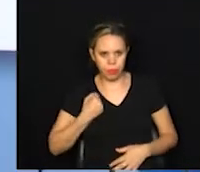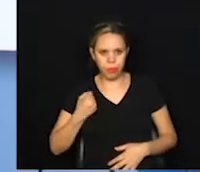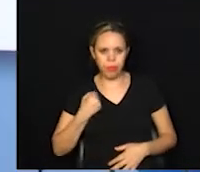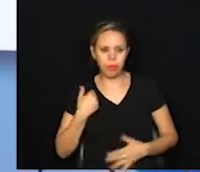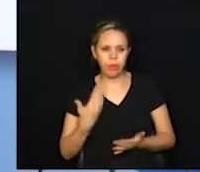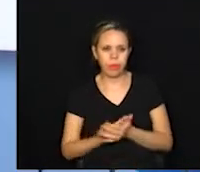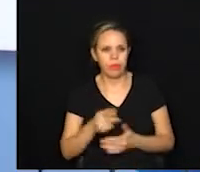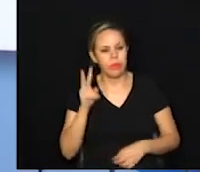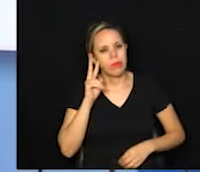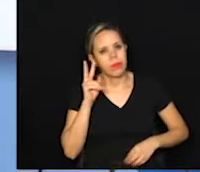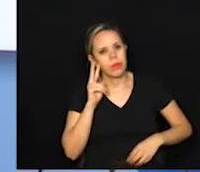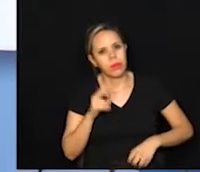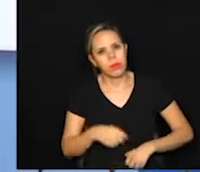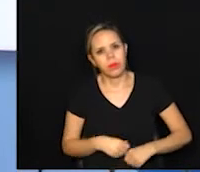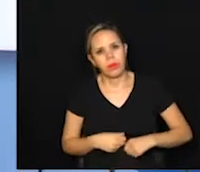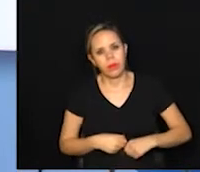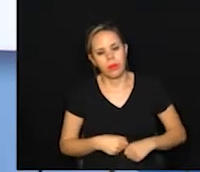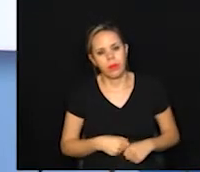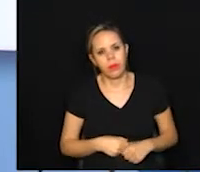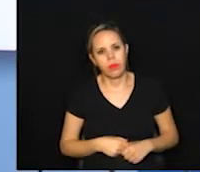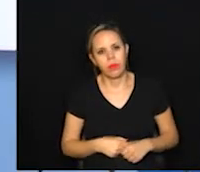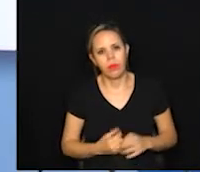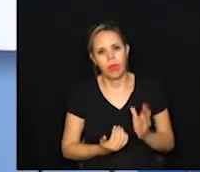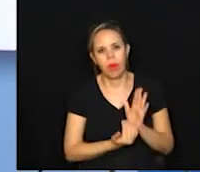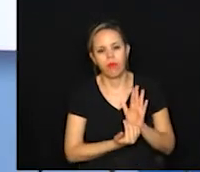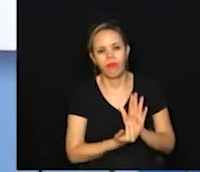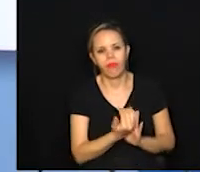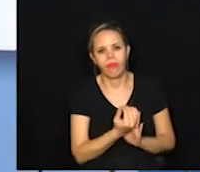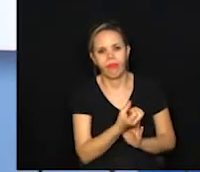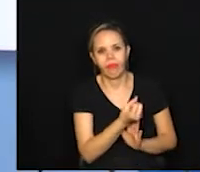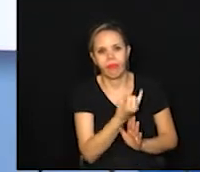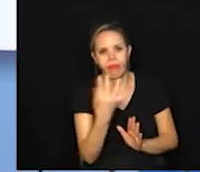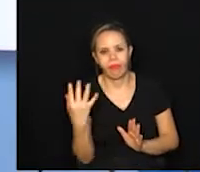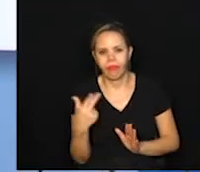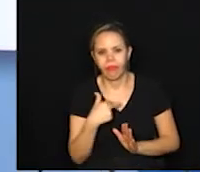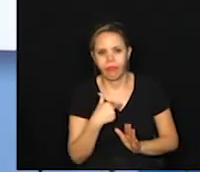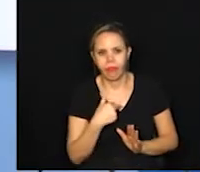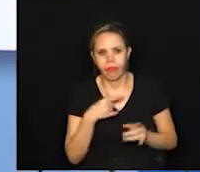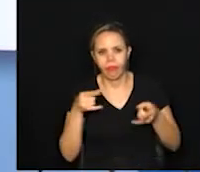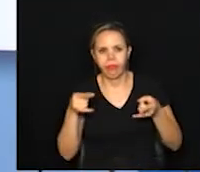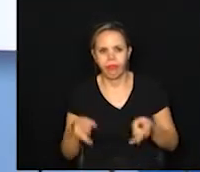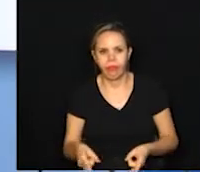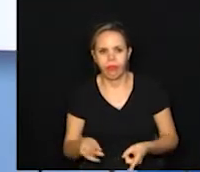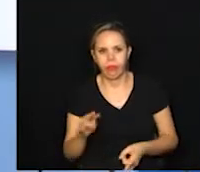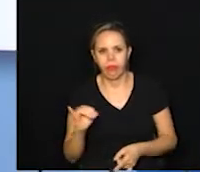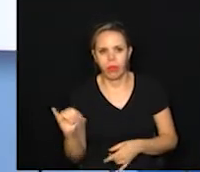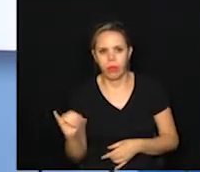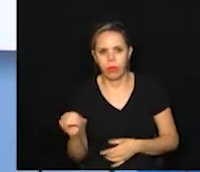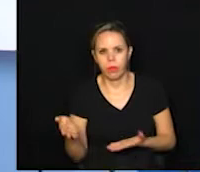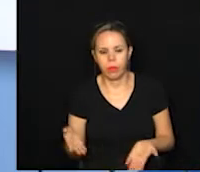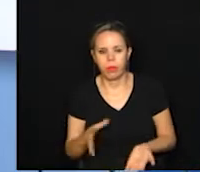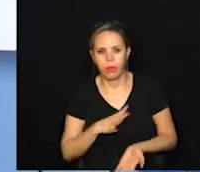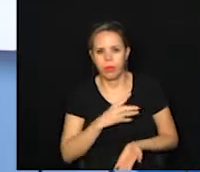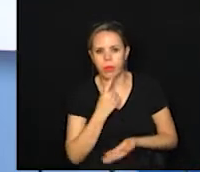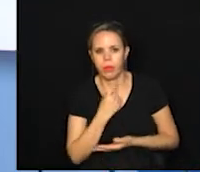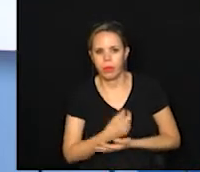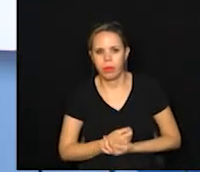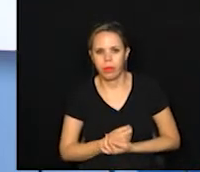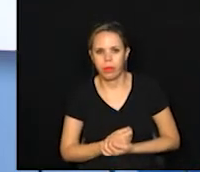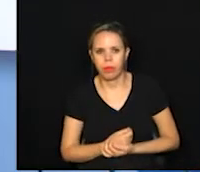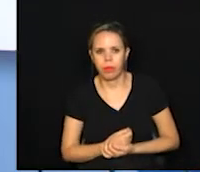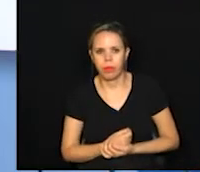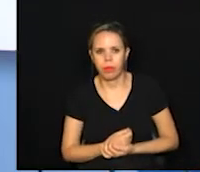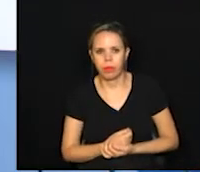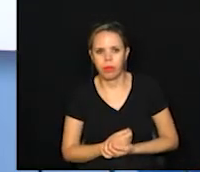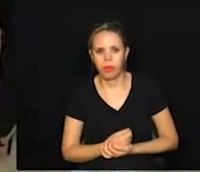até esta segunda-feira, com taxas aí altas de ocupação em leitos de UTI aqui na cidade de Campinas.